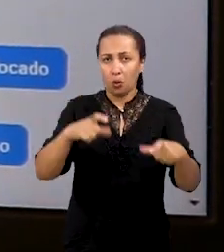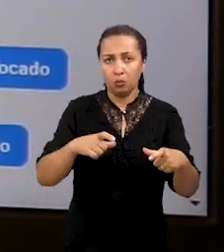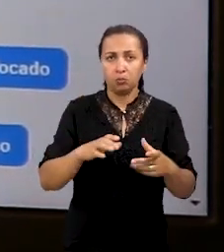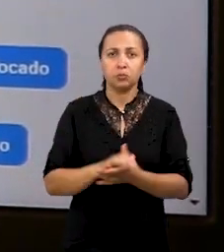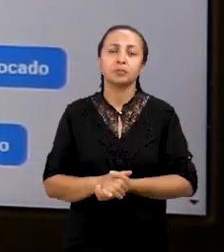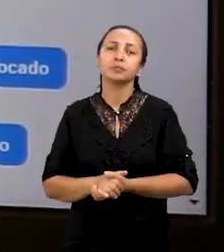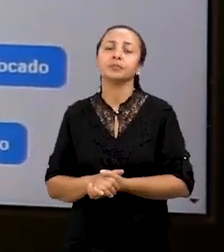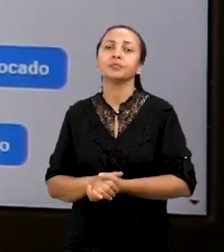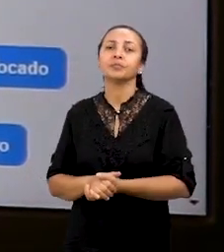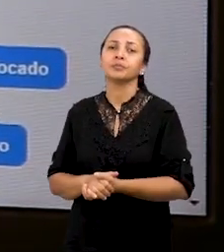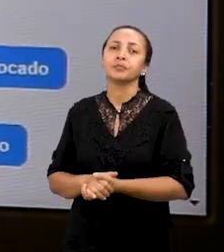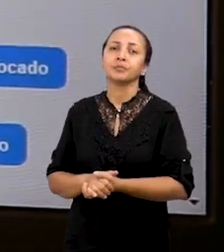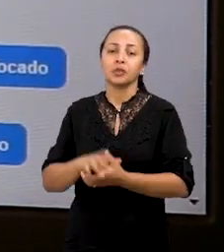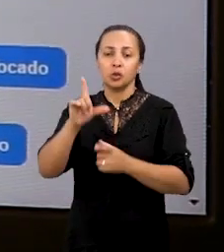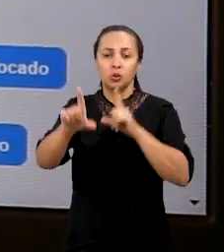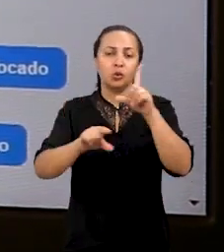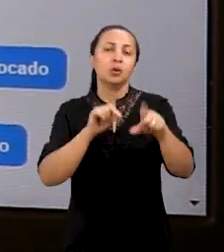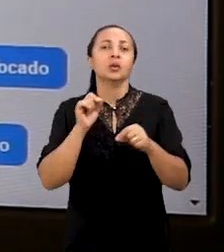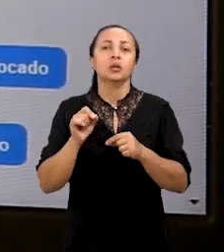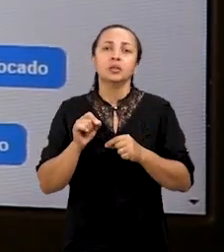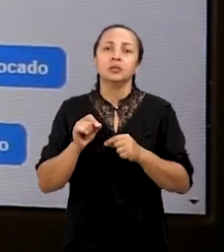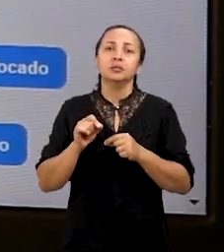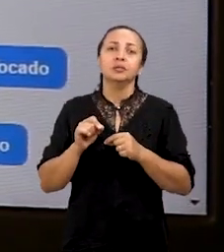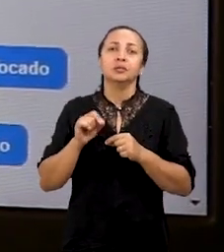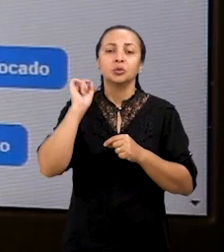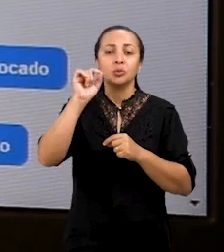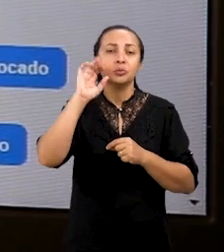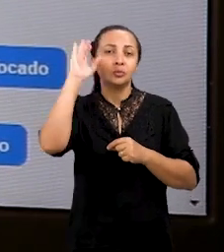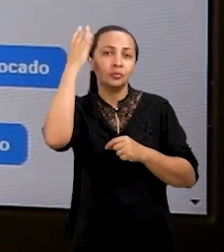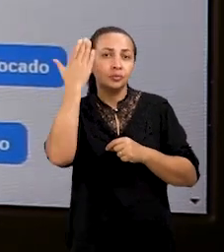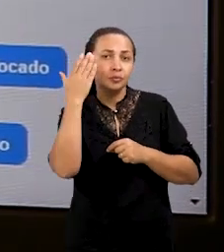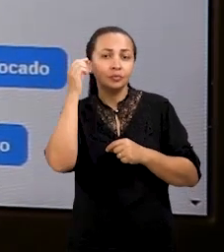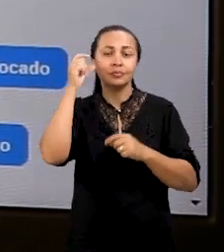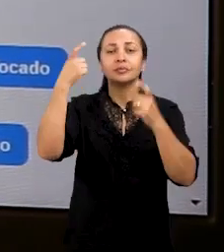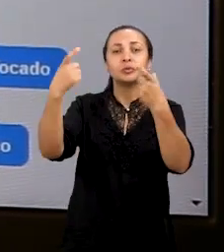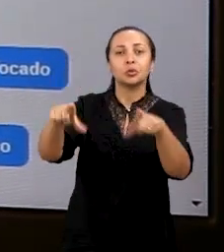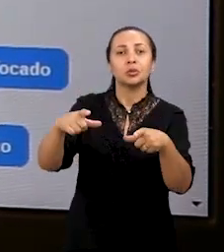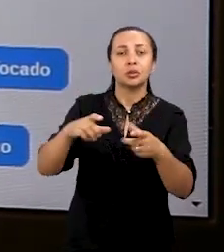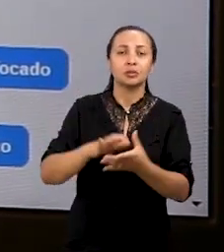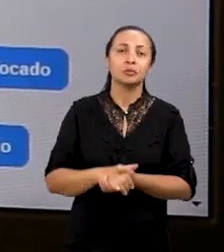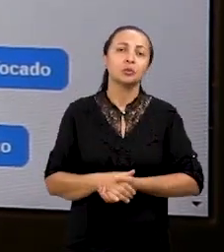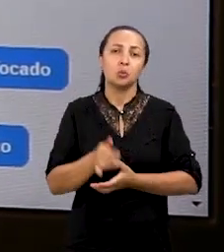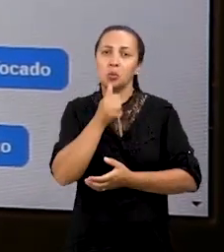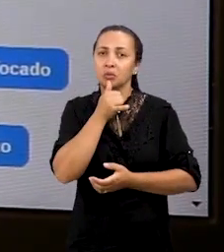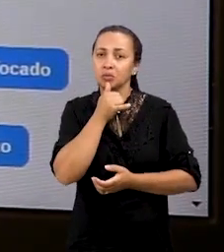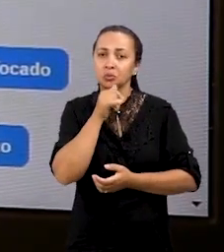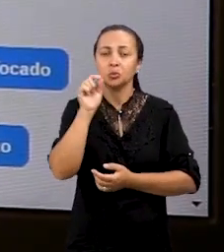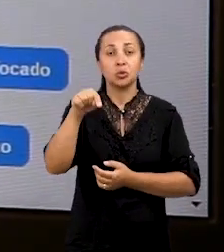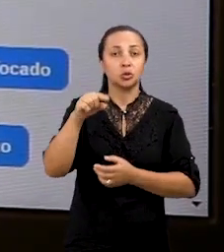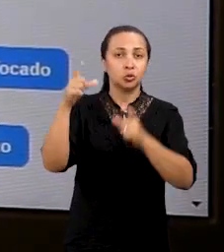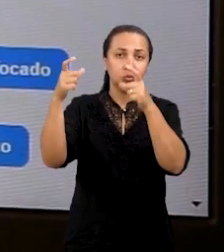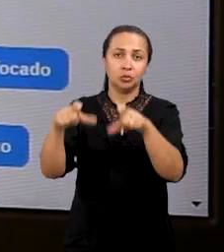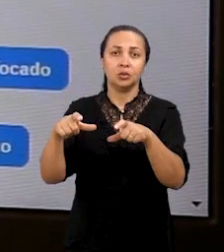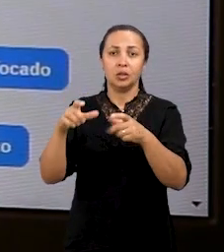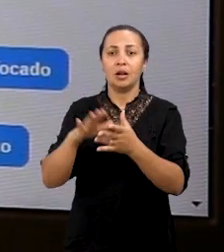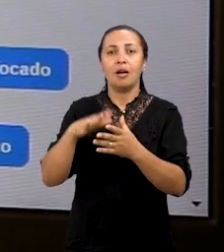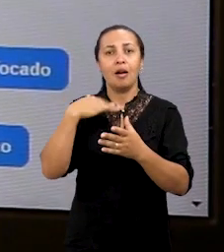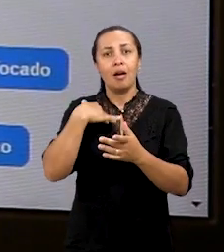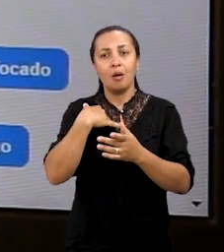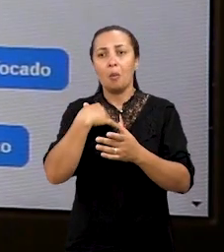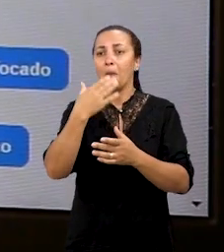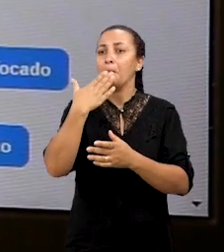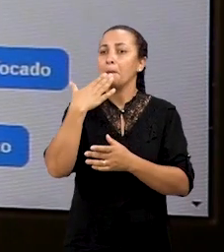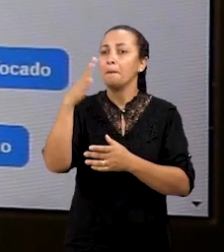escolhendo o que acontece nesse local. Por exemplo, nesse local aqui, eu arrecado